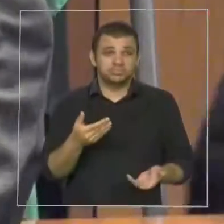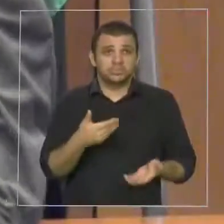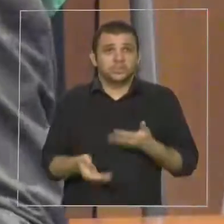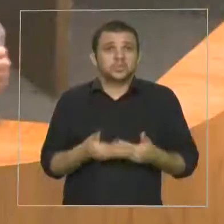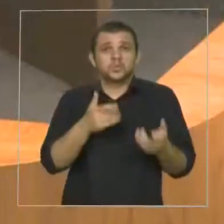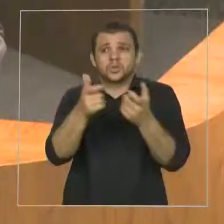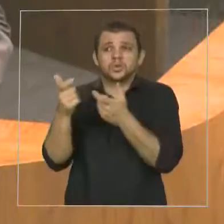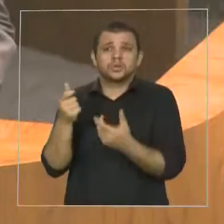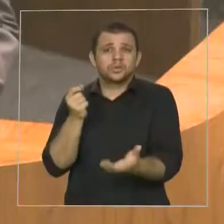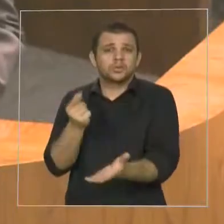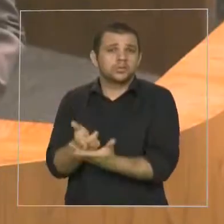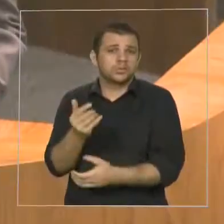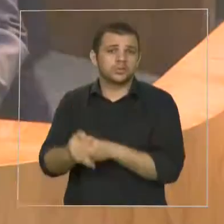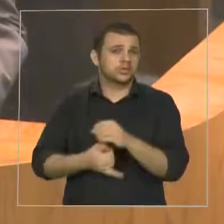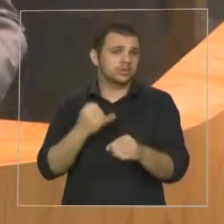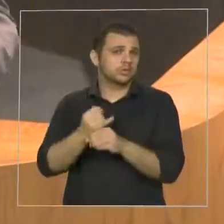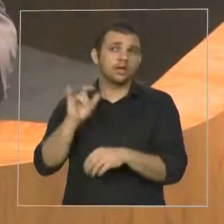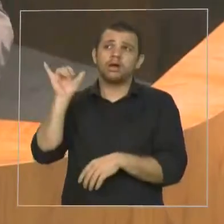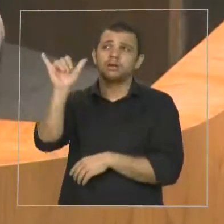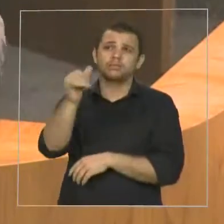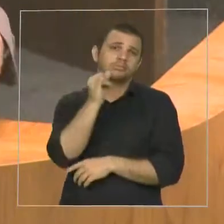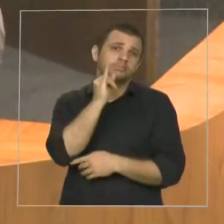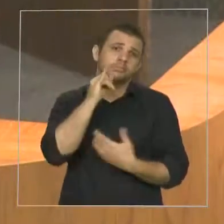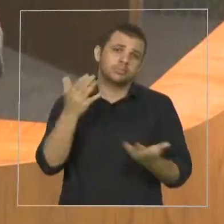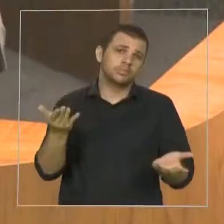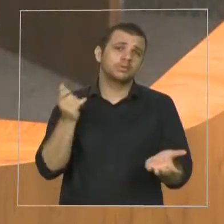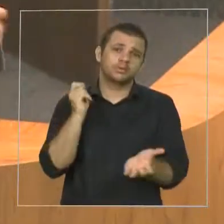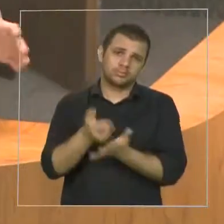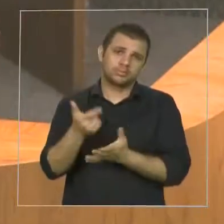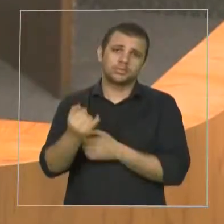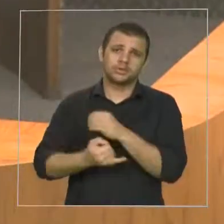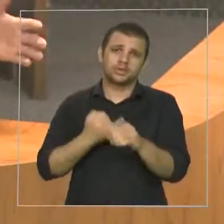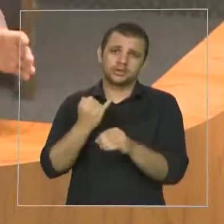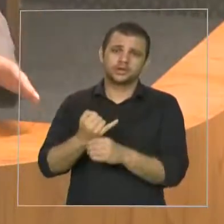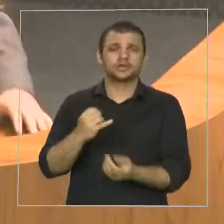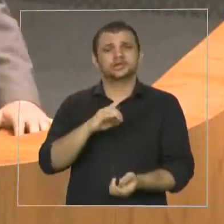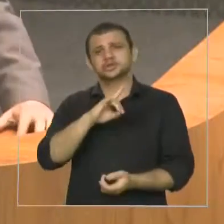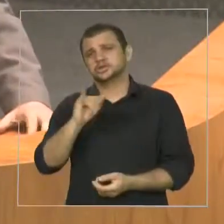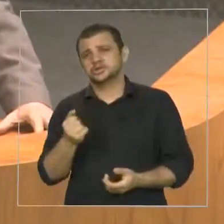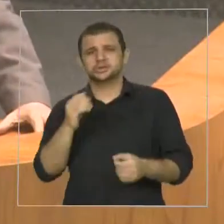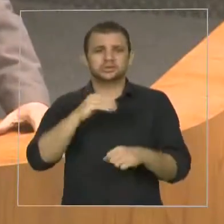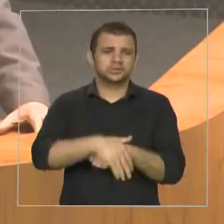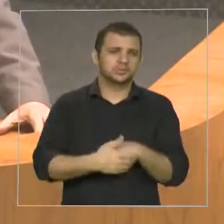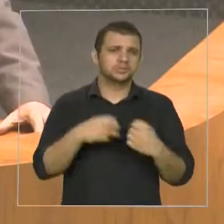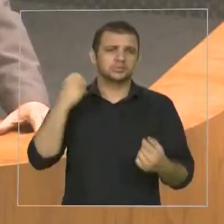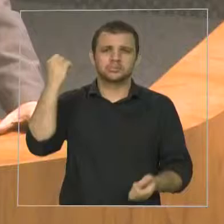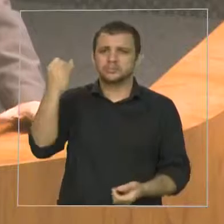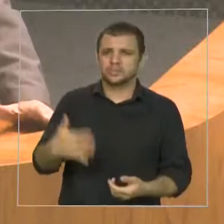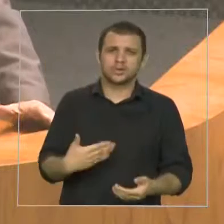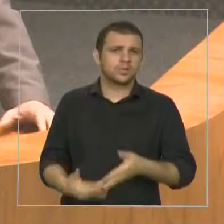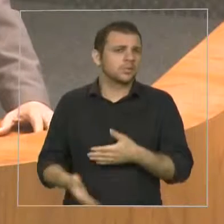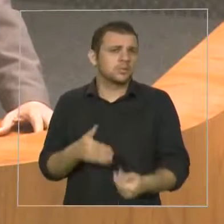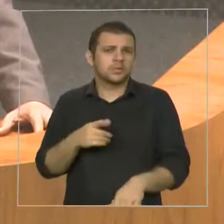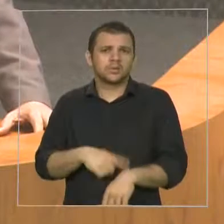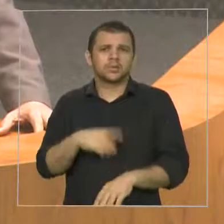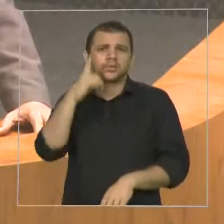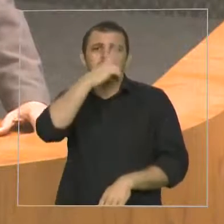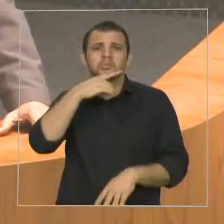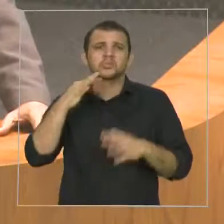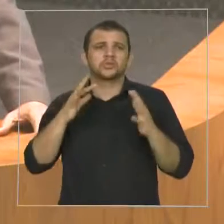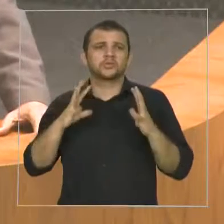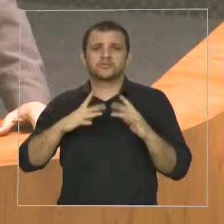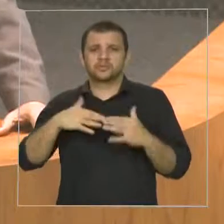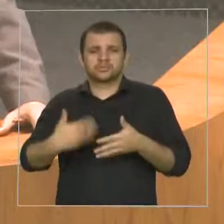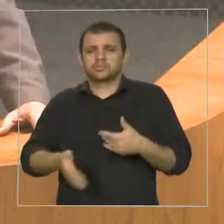a gente compra pela internet. A qualquer hora do dia, da noite, da madrugada, não existe domingo nem feriado, a gente compra uma